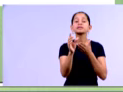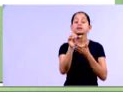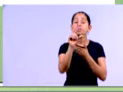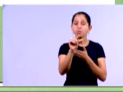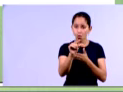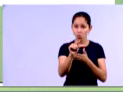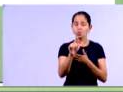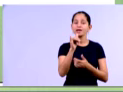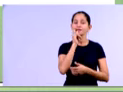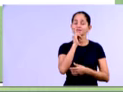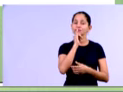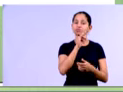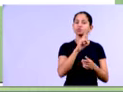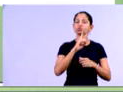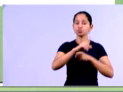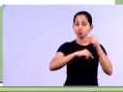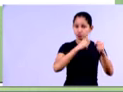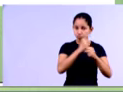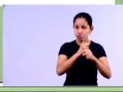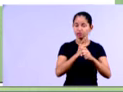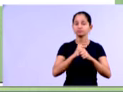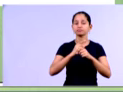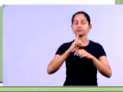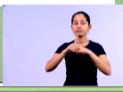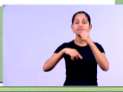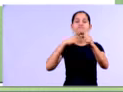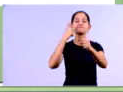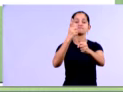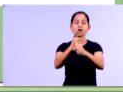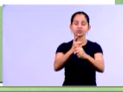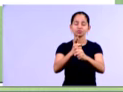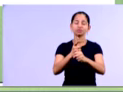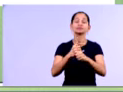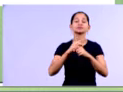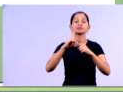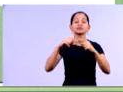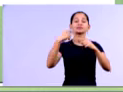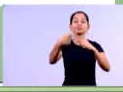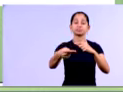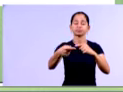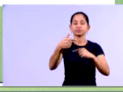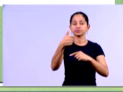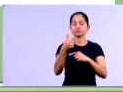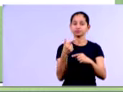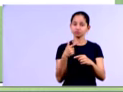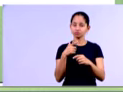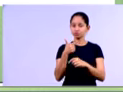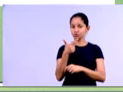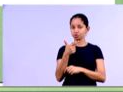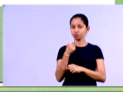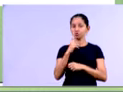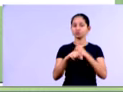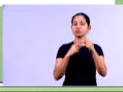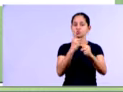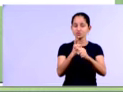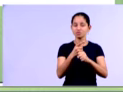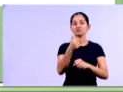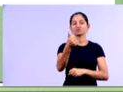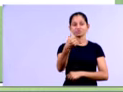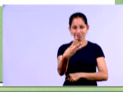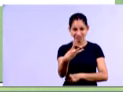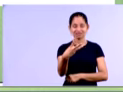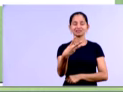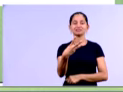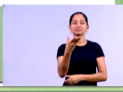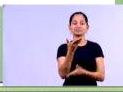que de 2013 para 2012, né, foi menor a representatividade da conta, ok, de 2013 para 2012.